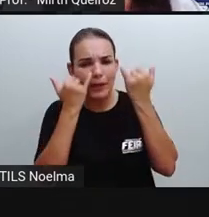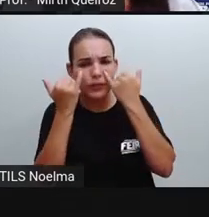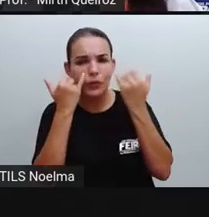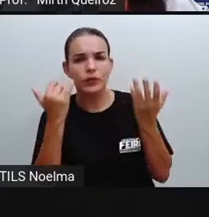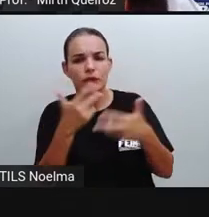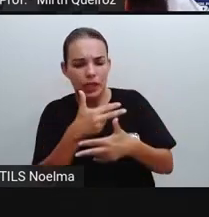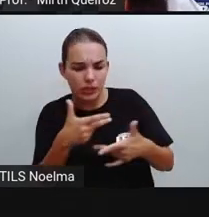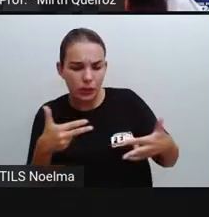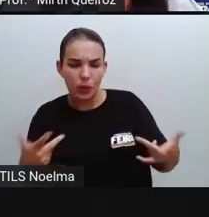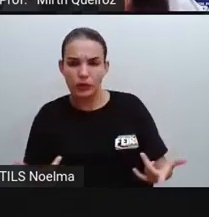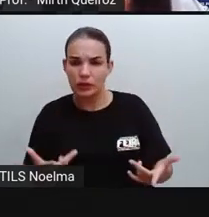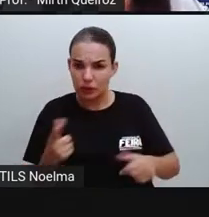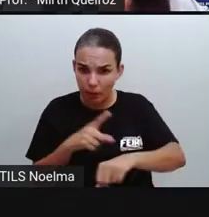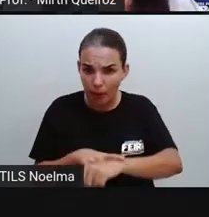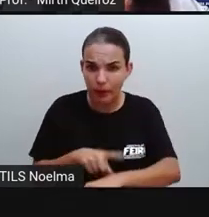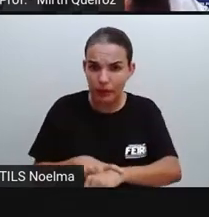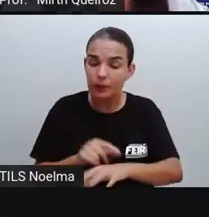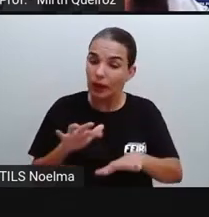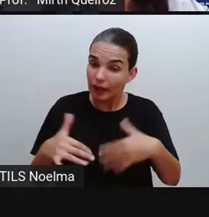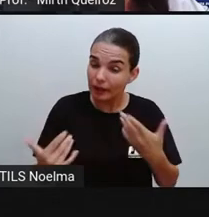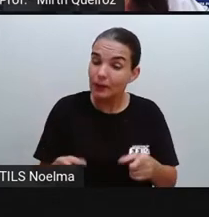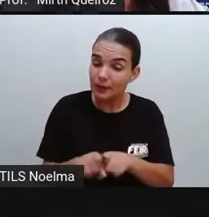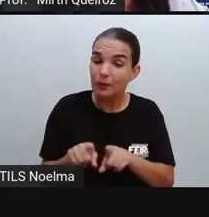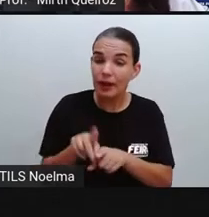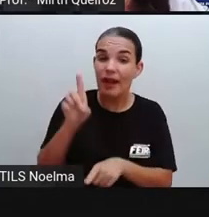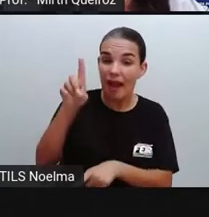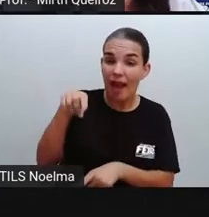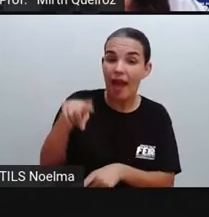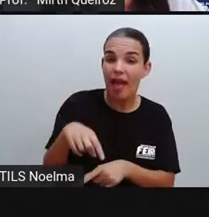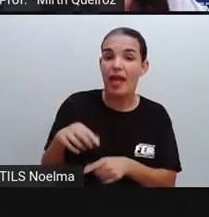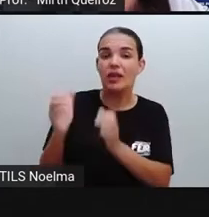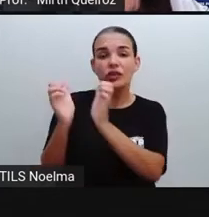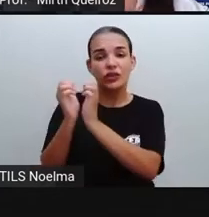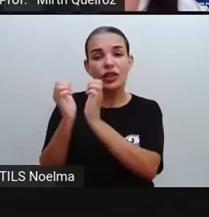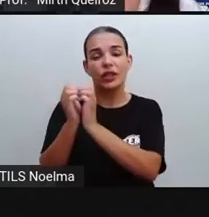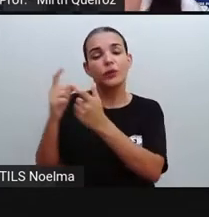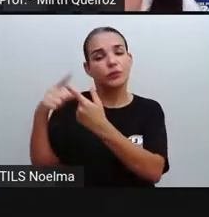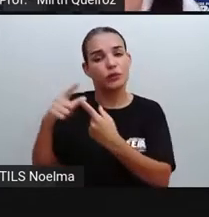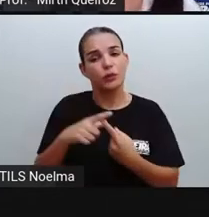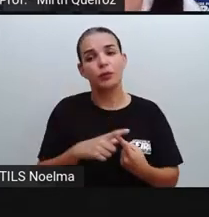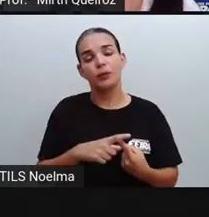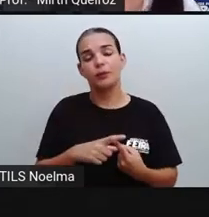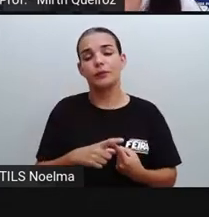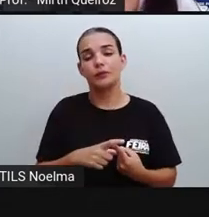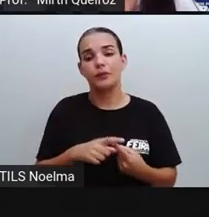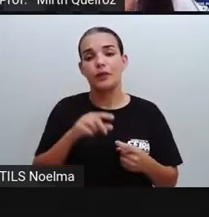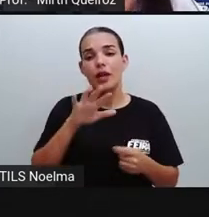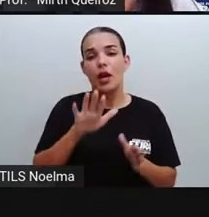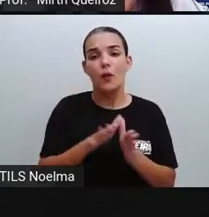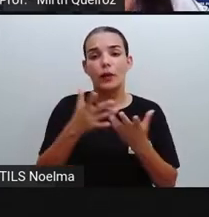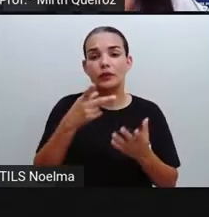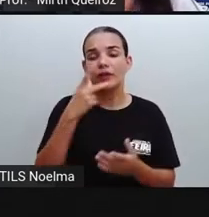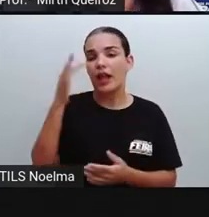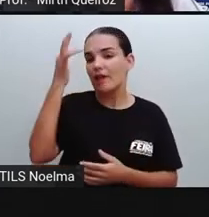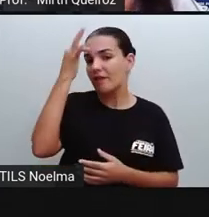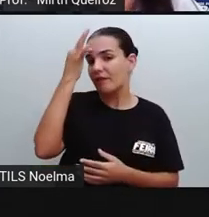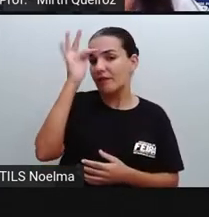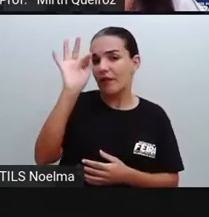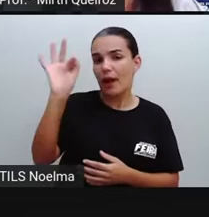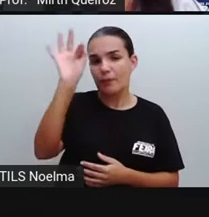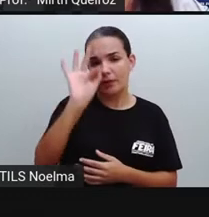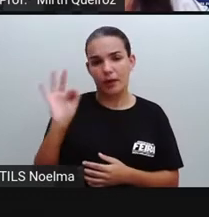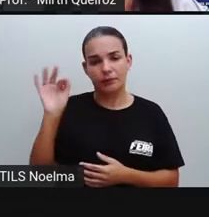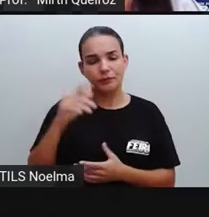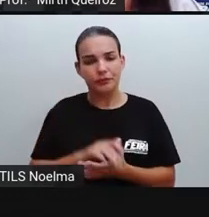acontecimentos do momento, né? É um tipo de gênero textual também. Quando a gente vai ler uma fábula que serve mais para entreter, né?